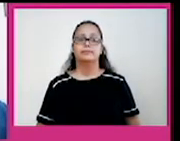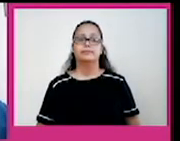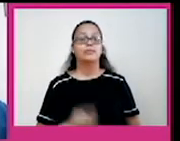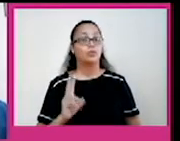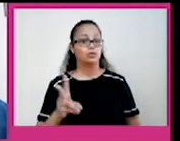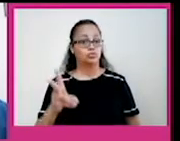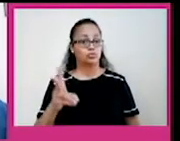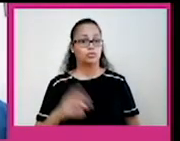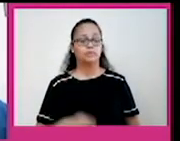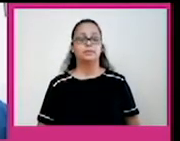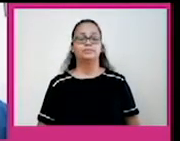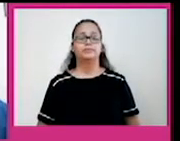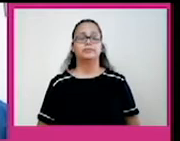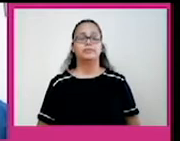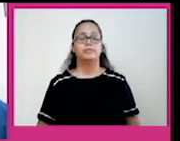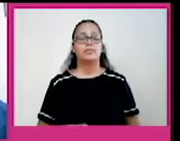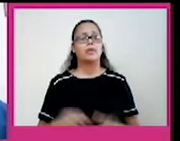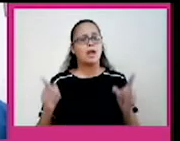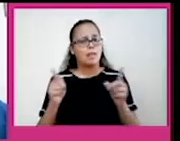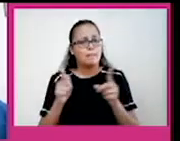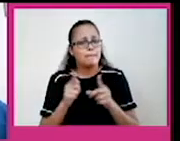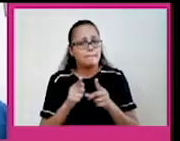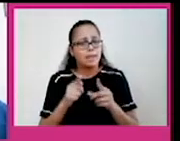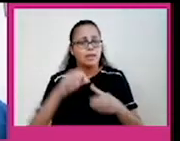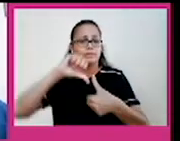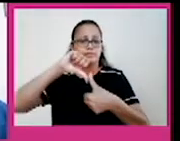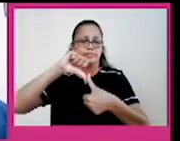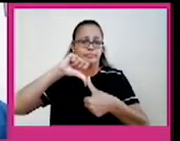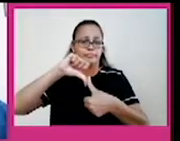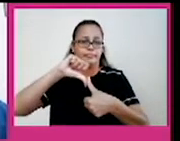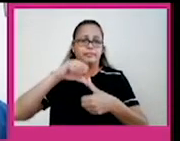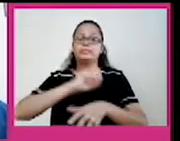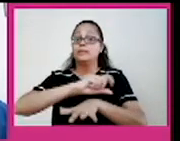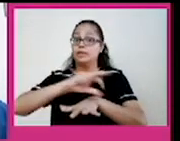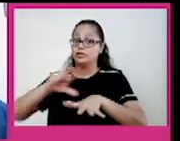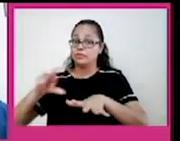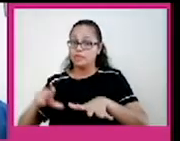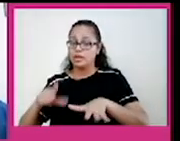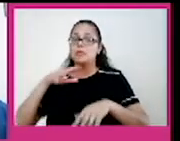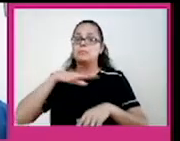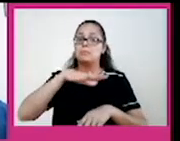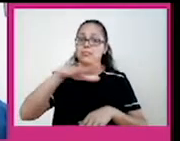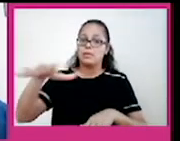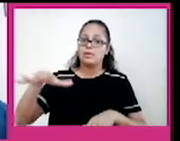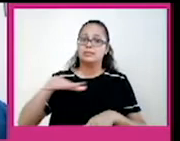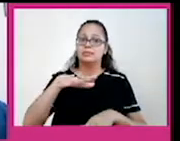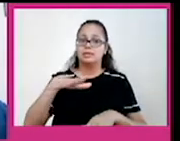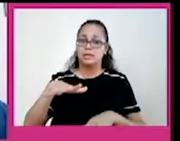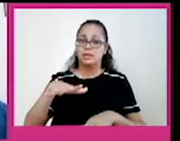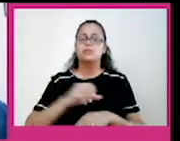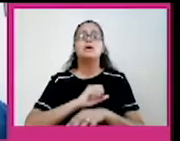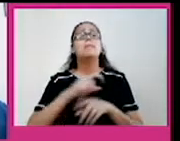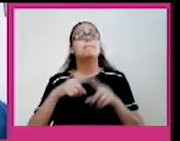Continuando, apesar da pequena extensão então da América Central continental, há uma diversidade aí de paisagens, de relevo. O relevo é bastante